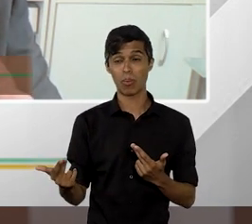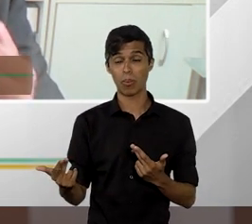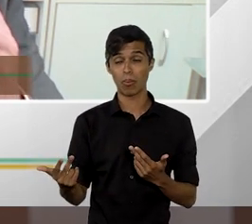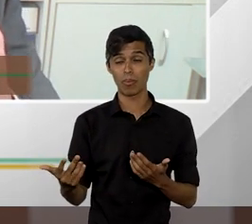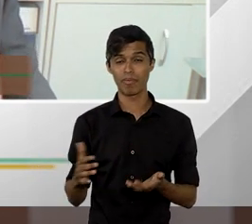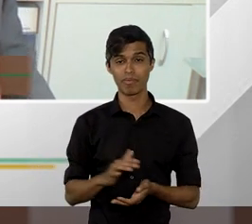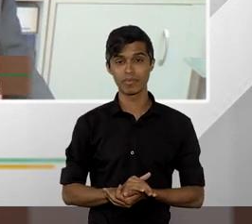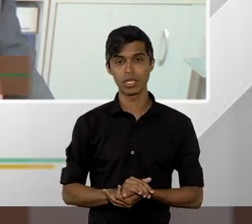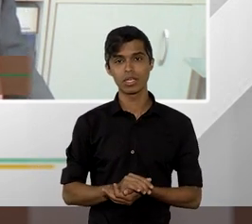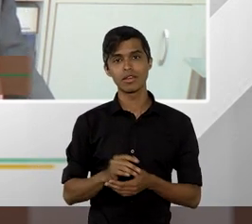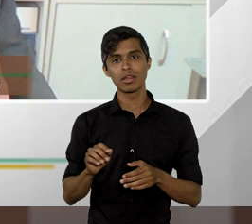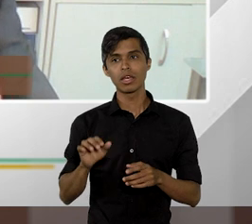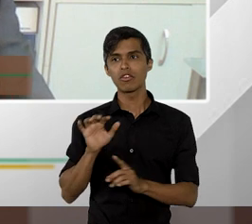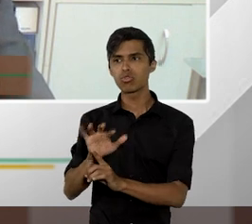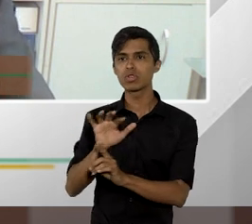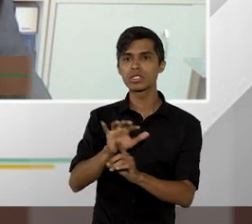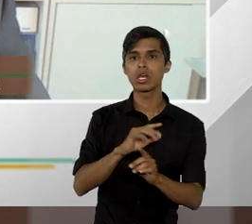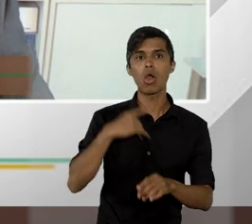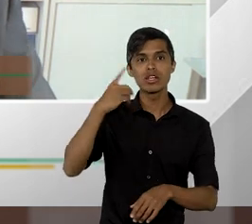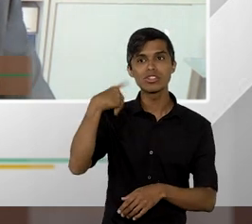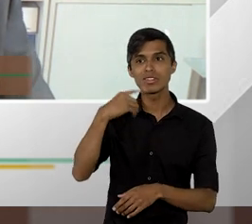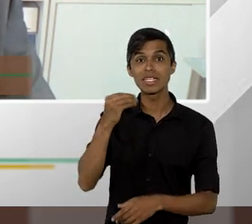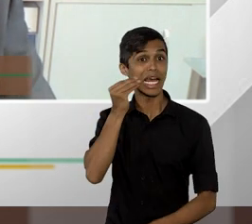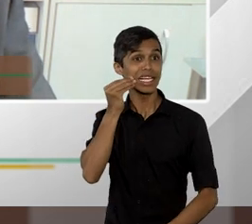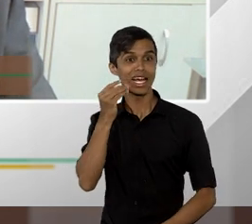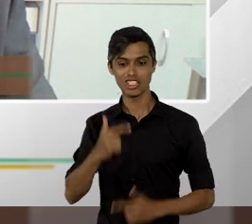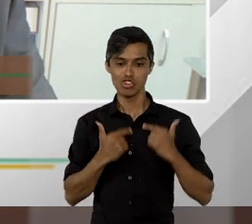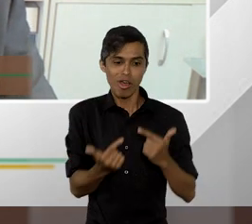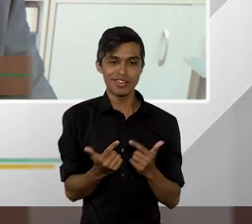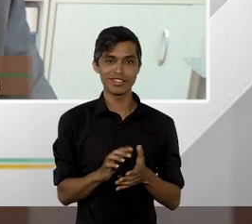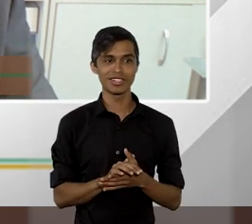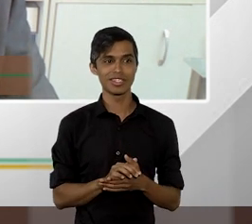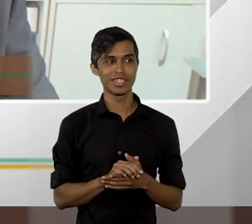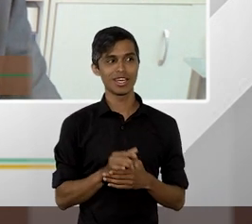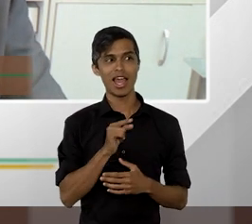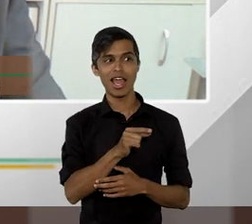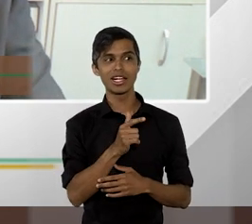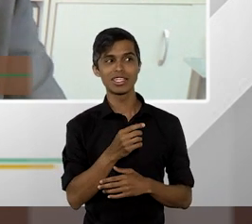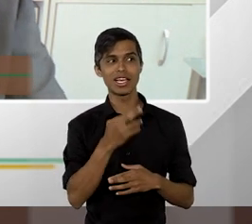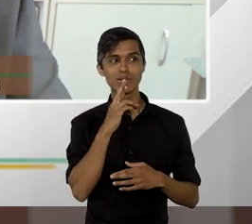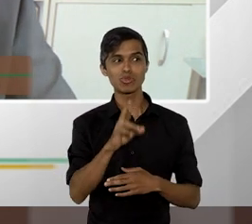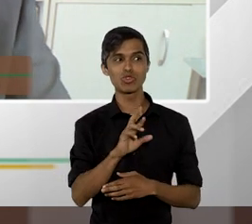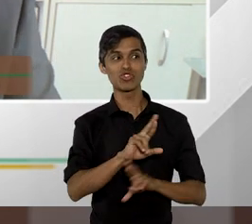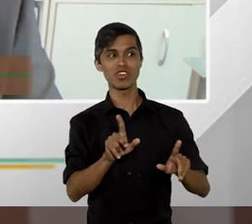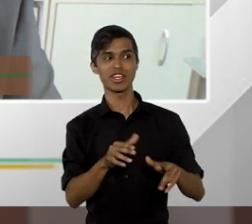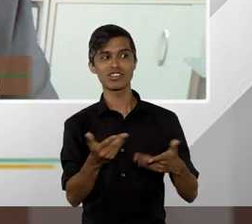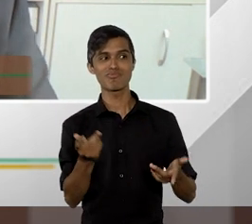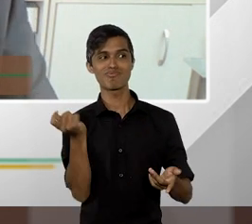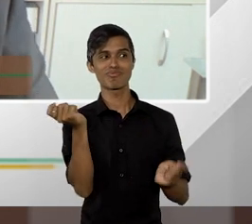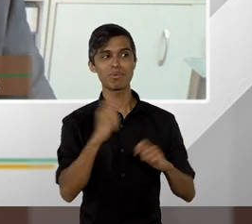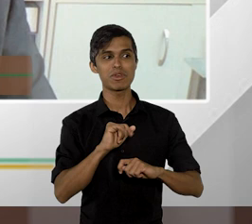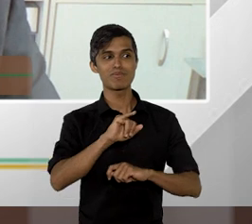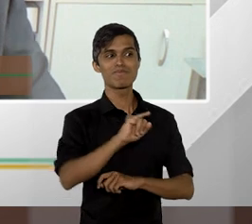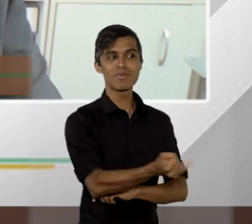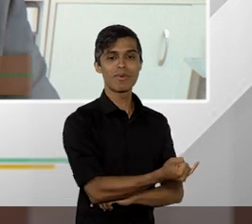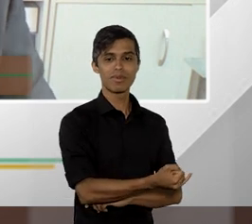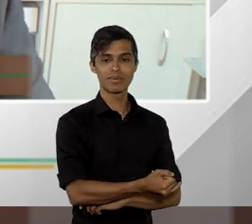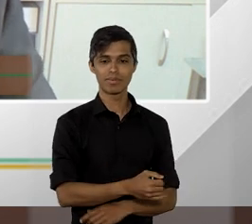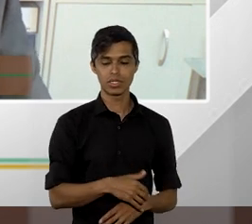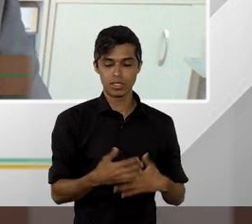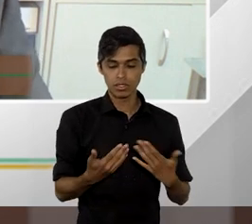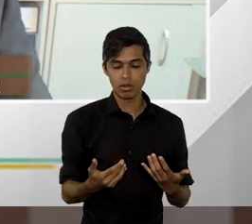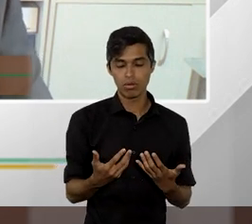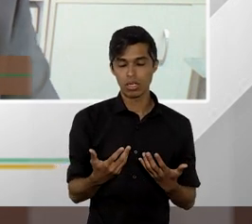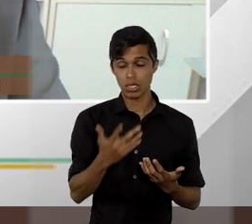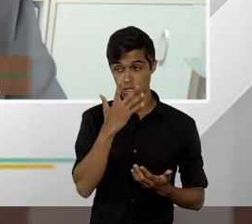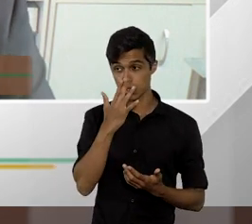cada advogado queira tentar a sua sorte no Superior Tribunal de Justiça. Então, acho que esse é um ponto fundamental para a gente até começar a